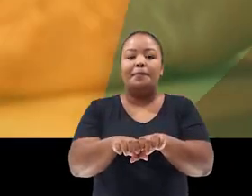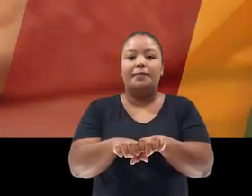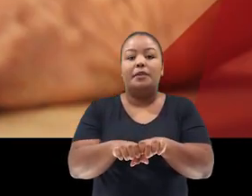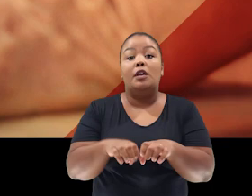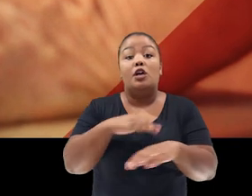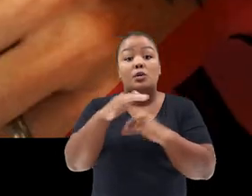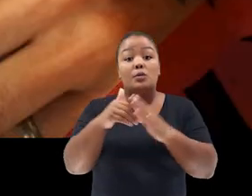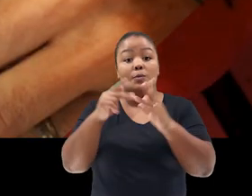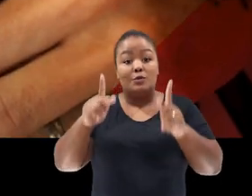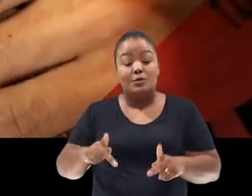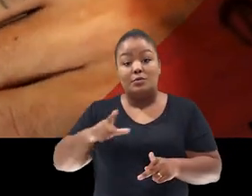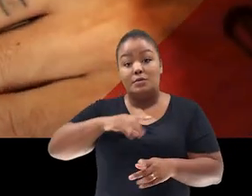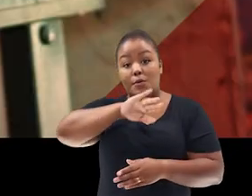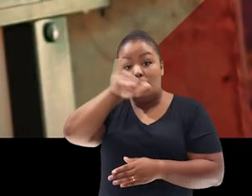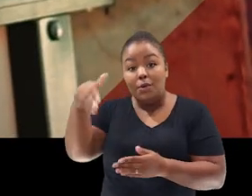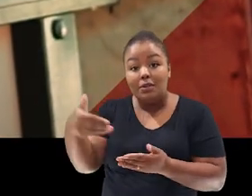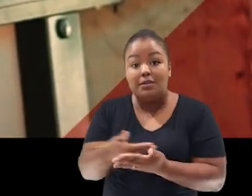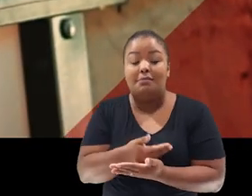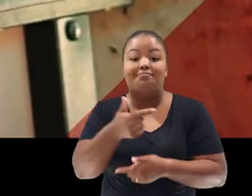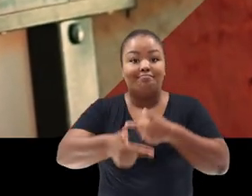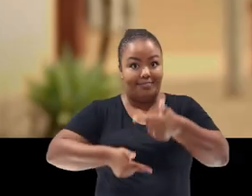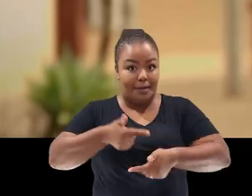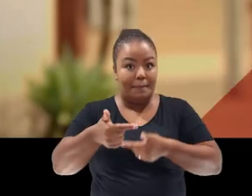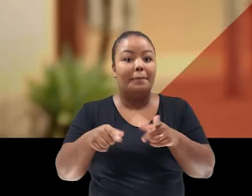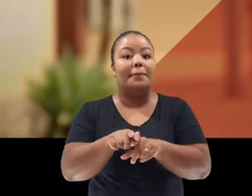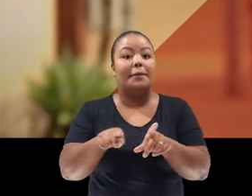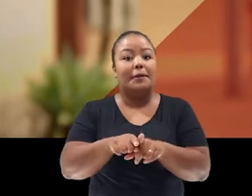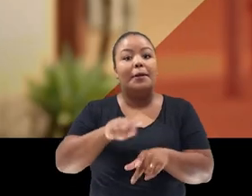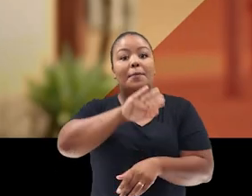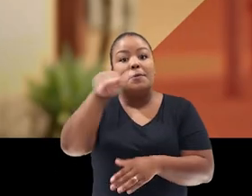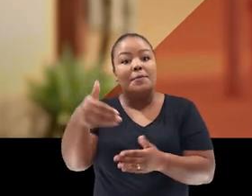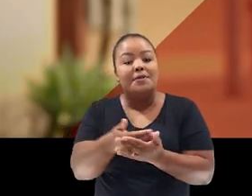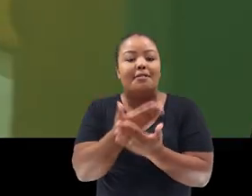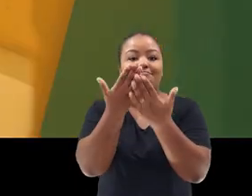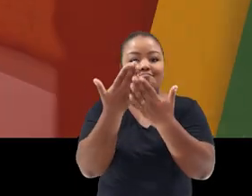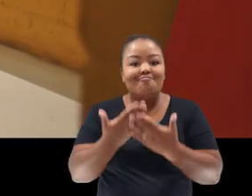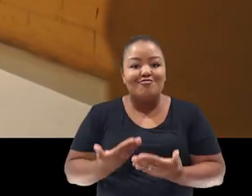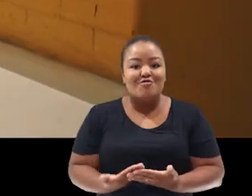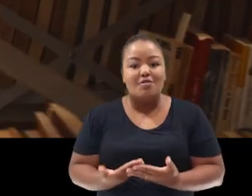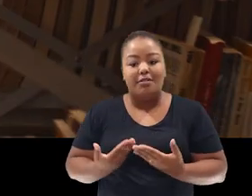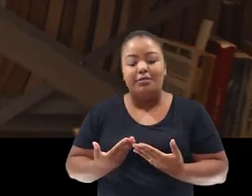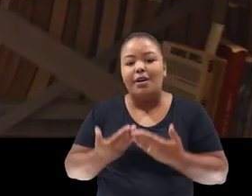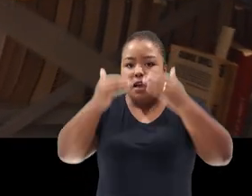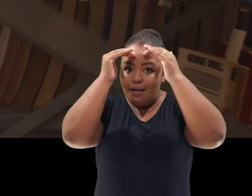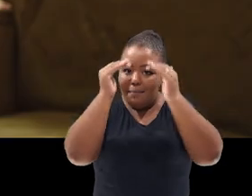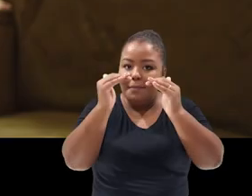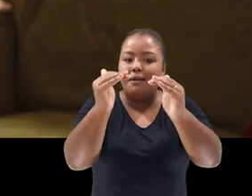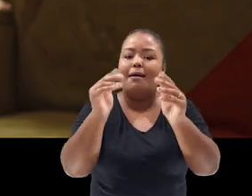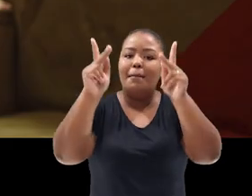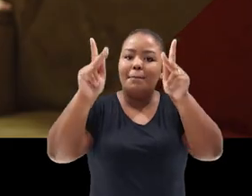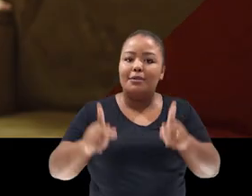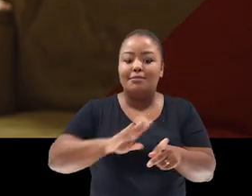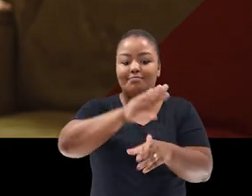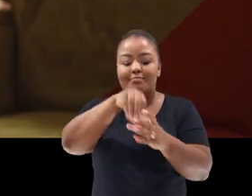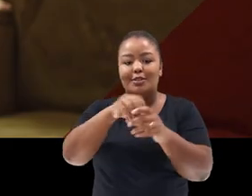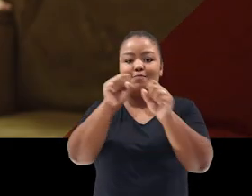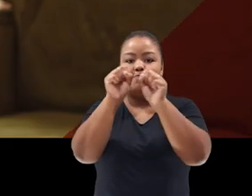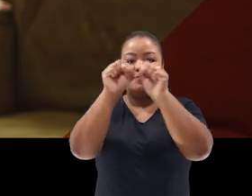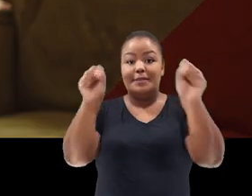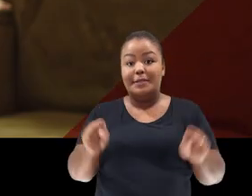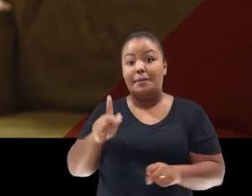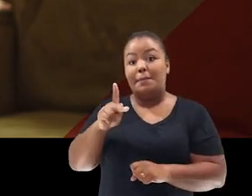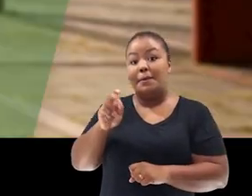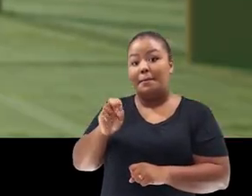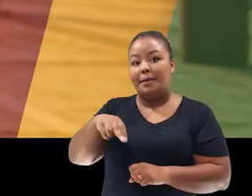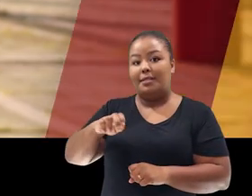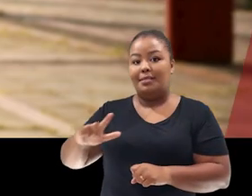física. Todo mundo aqui tem oportunidade de trabalho, tem oportunidade de estudo. É dar dignidade ao cidadão que está no